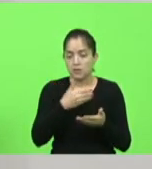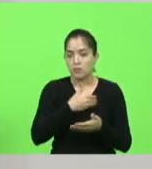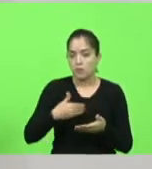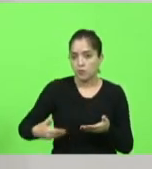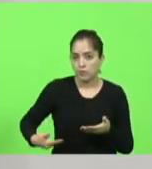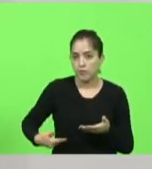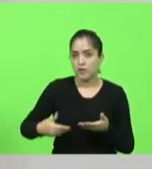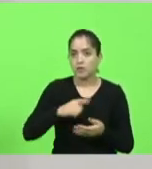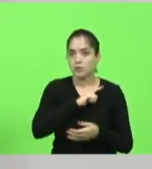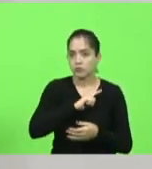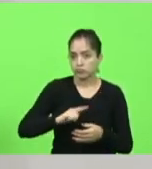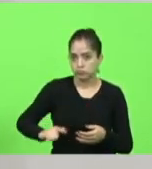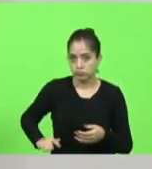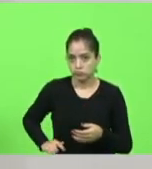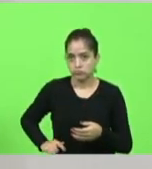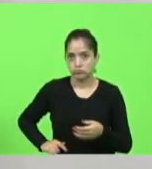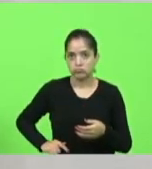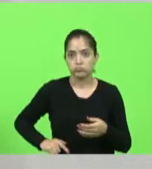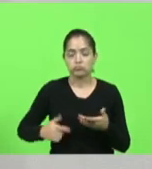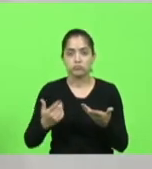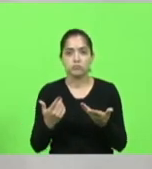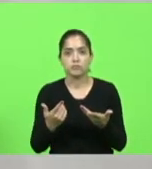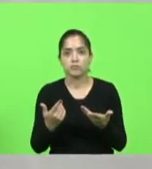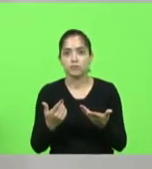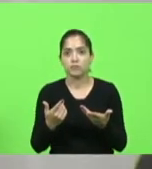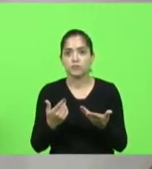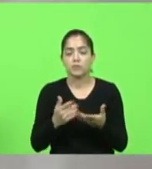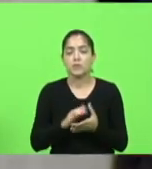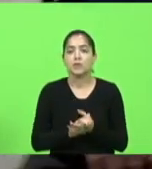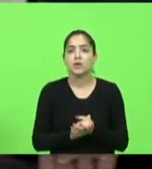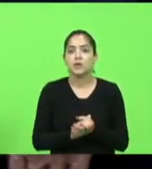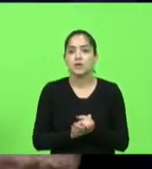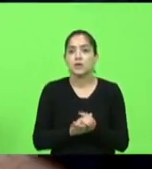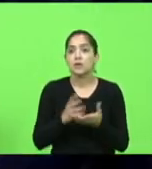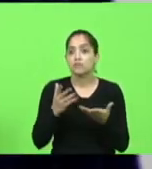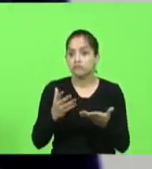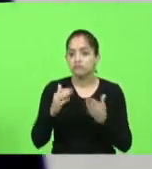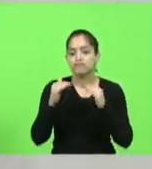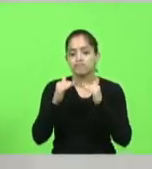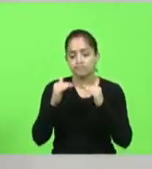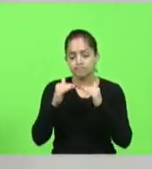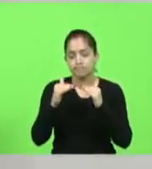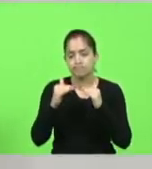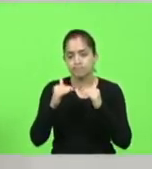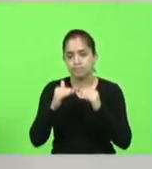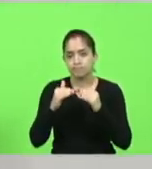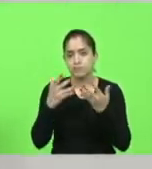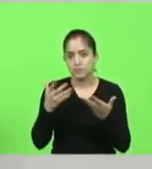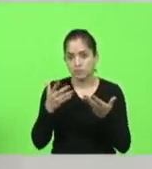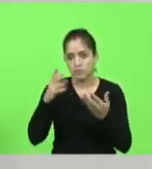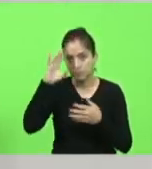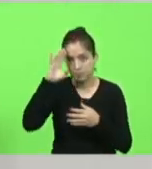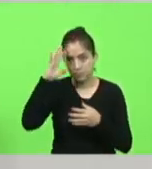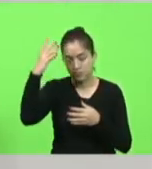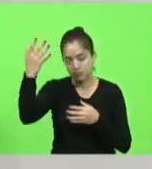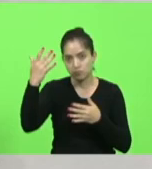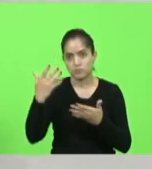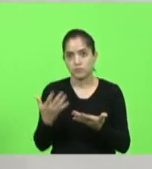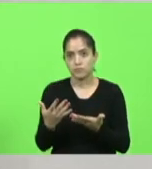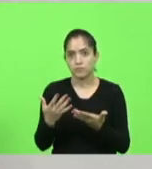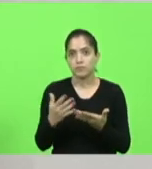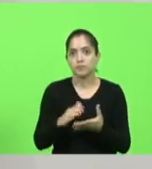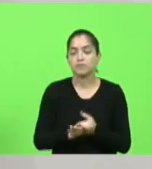governador ele não está tratando direto esse assunto, e há uma boa vontade do governo em resolver e tudo